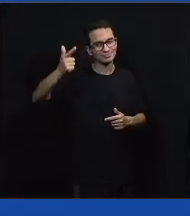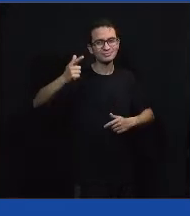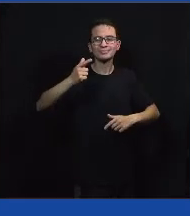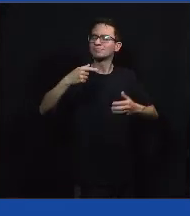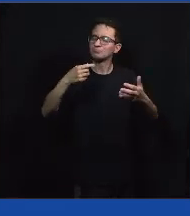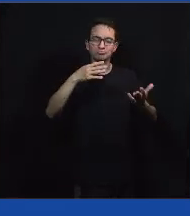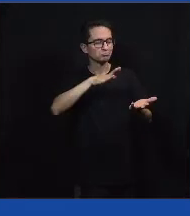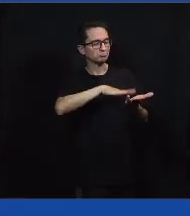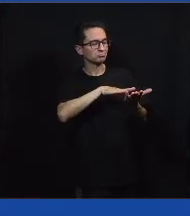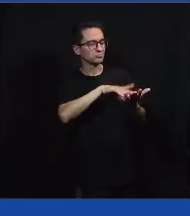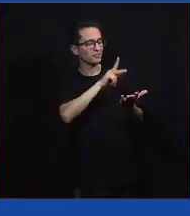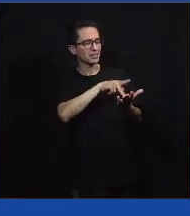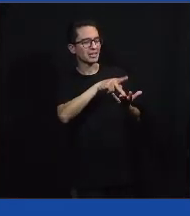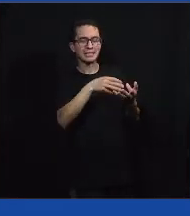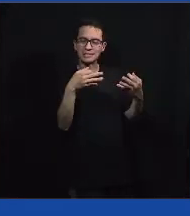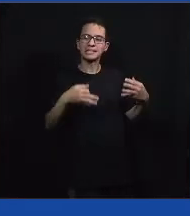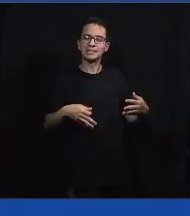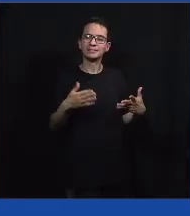pessoas.